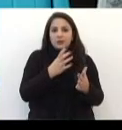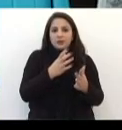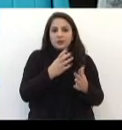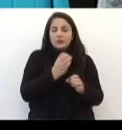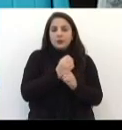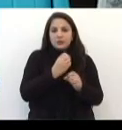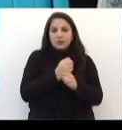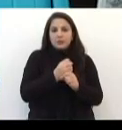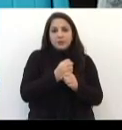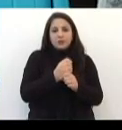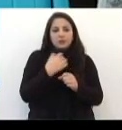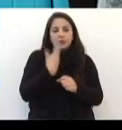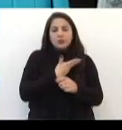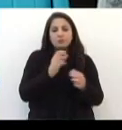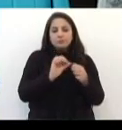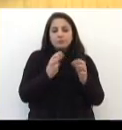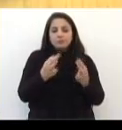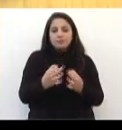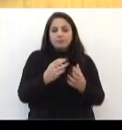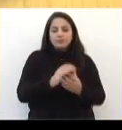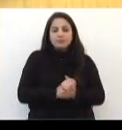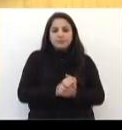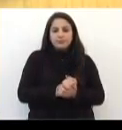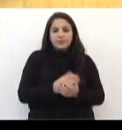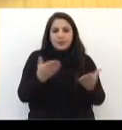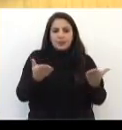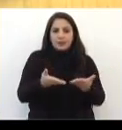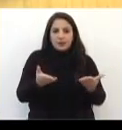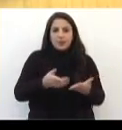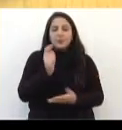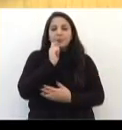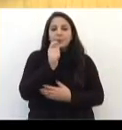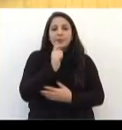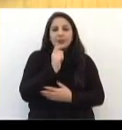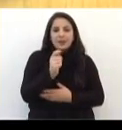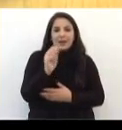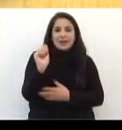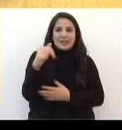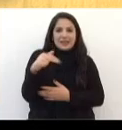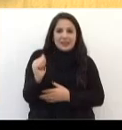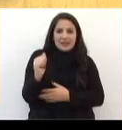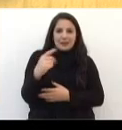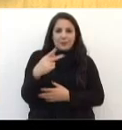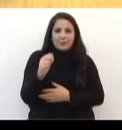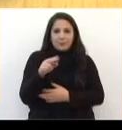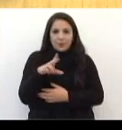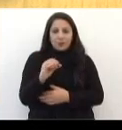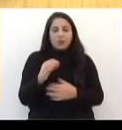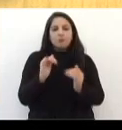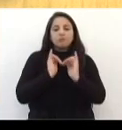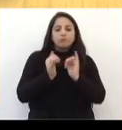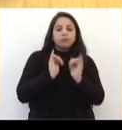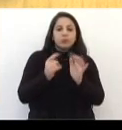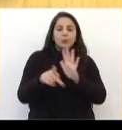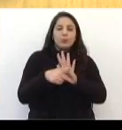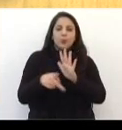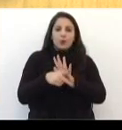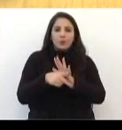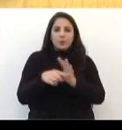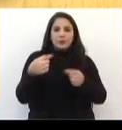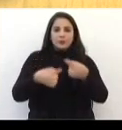cumprido corretamente. Agora, a jornalista Ana Paula Cohenemann traz as informações sobre a